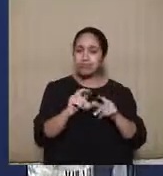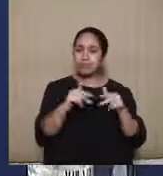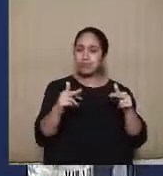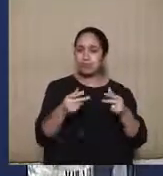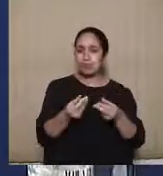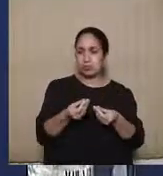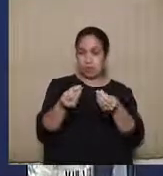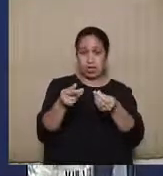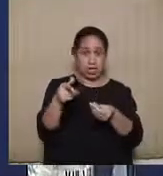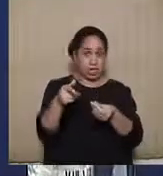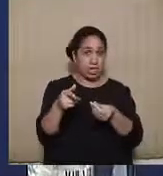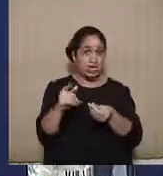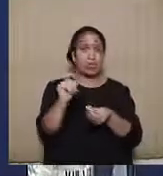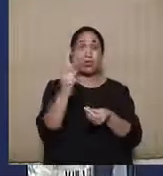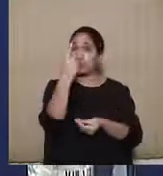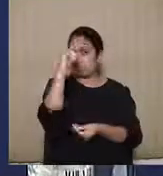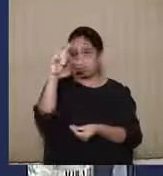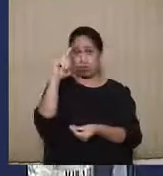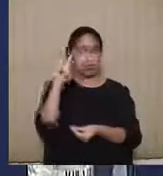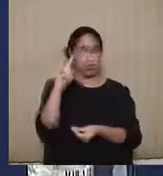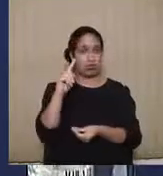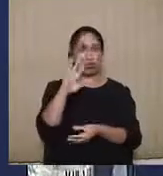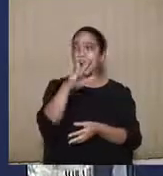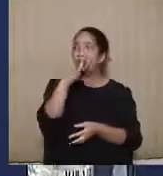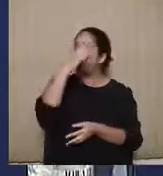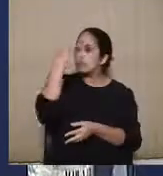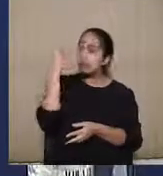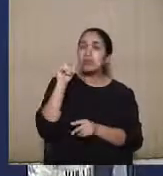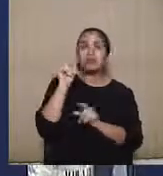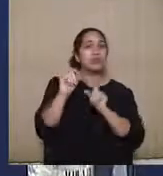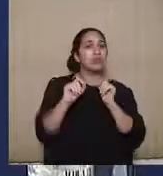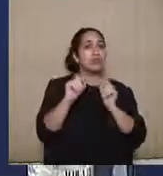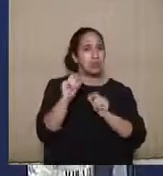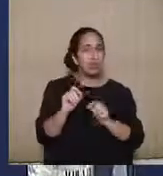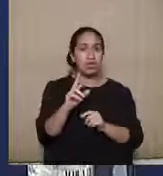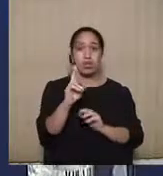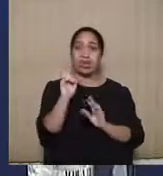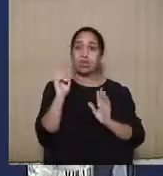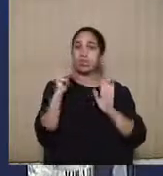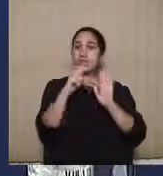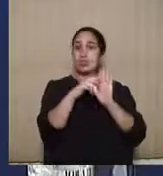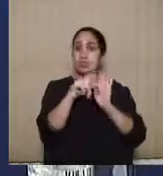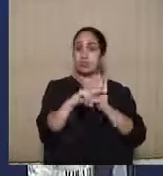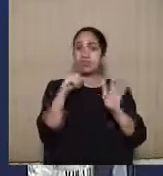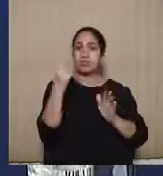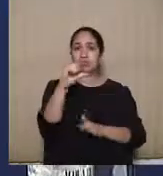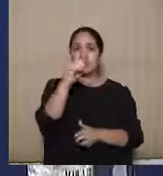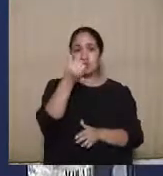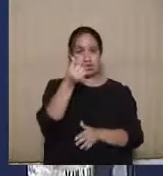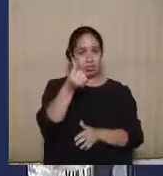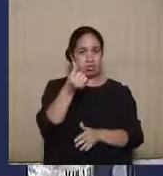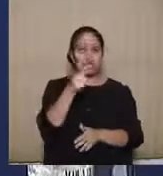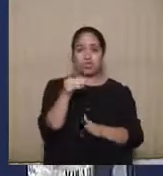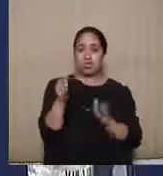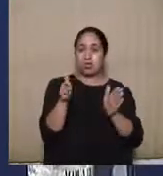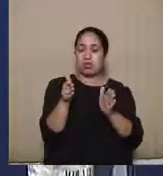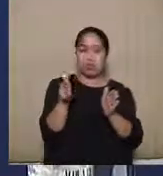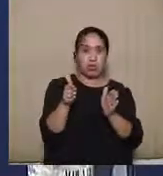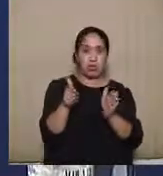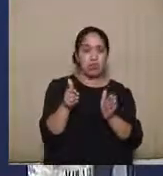sucumbente vai ser o prazo de um dia. Esqueci de dizer isso no que toca a representação do artigo 96. Lá o prazo vai ser